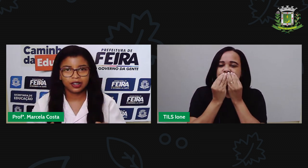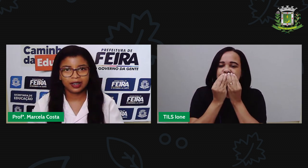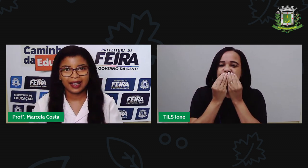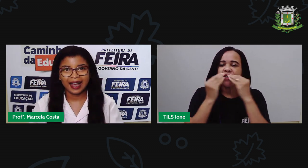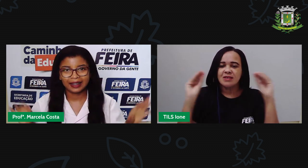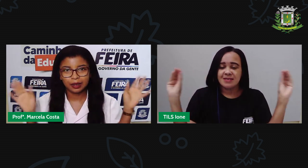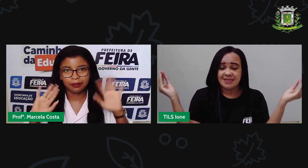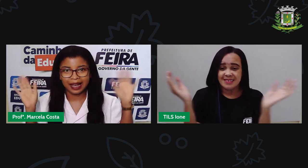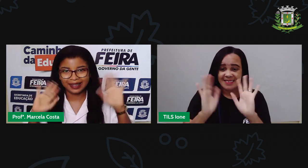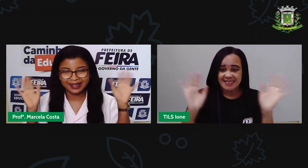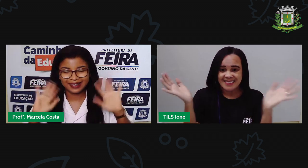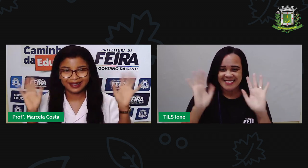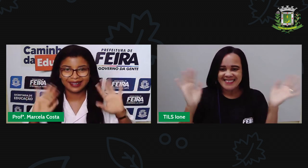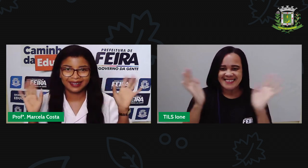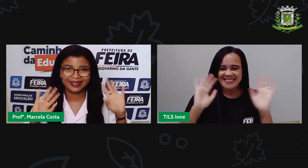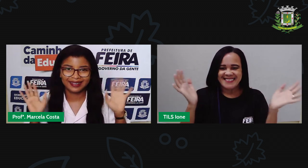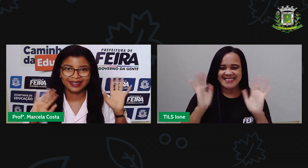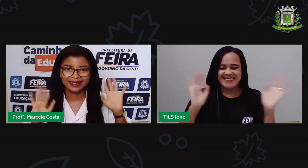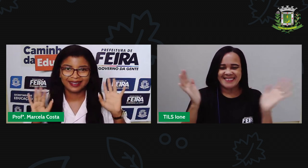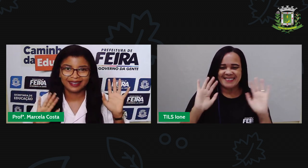grande até mais